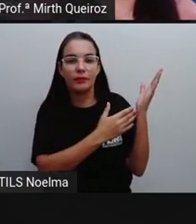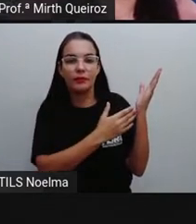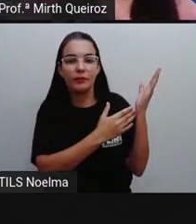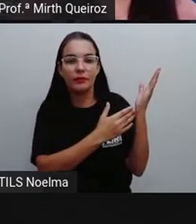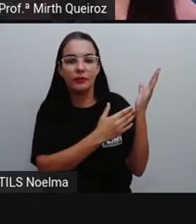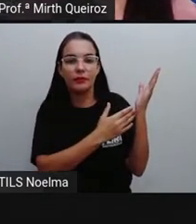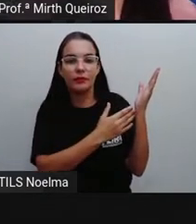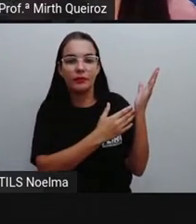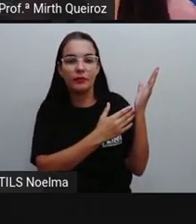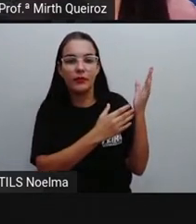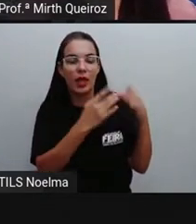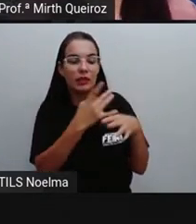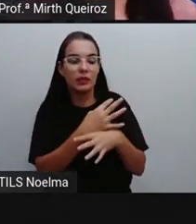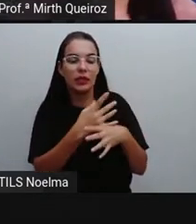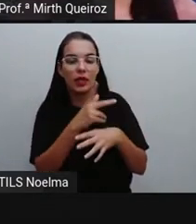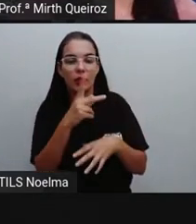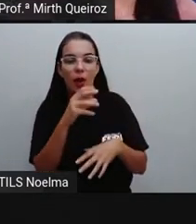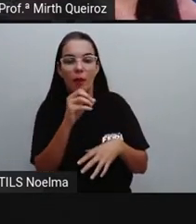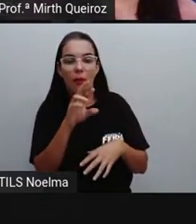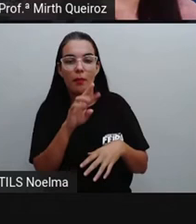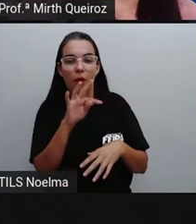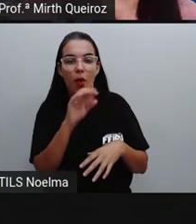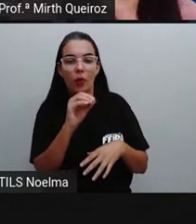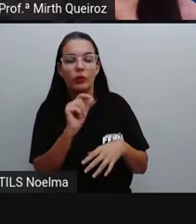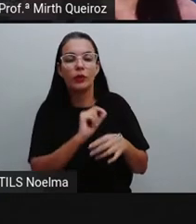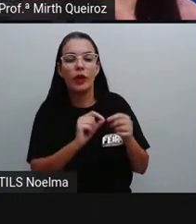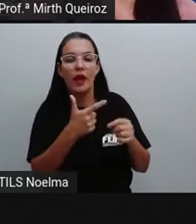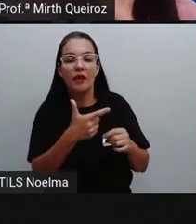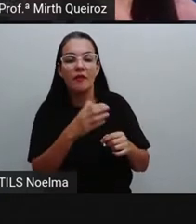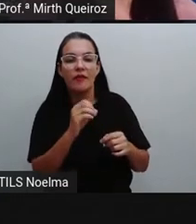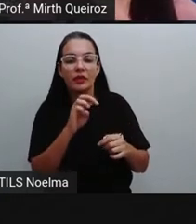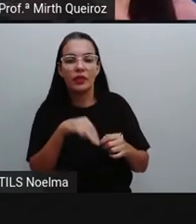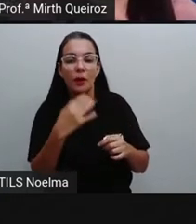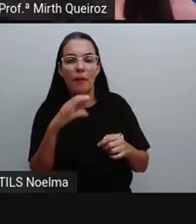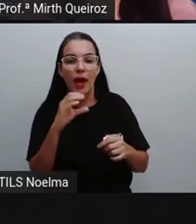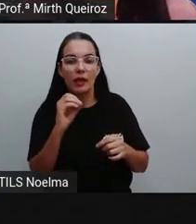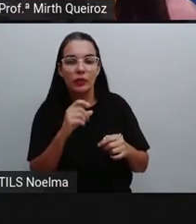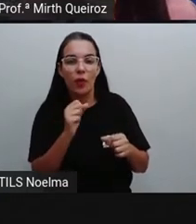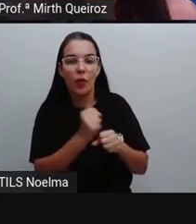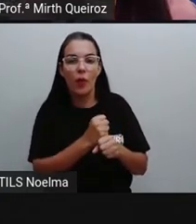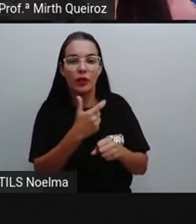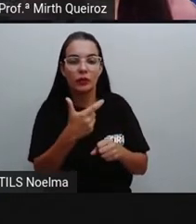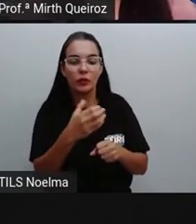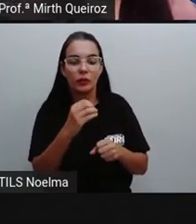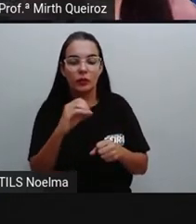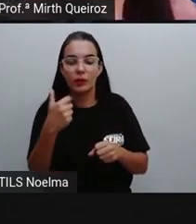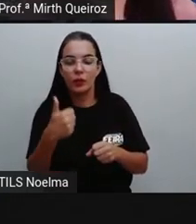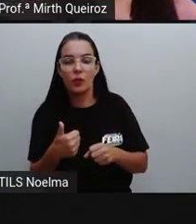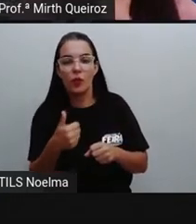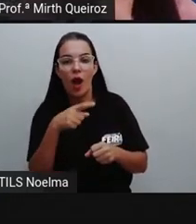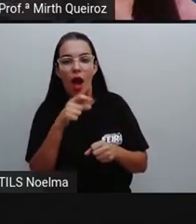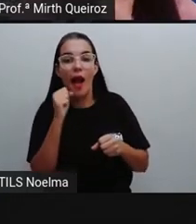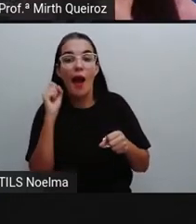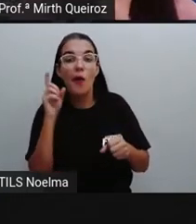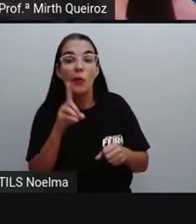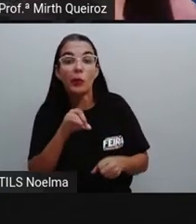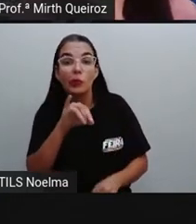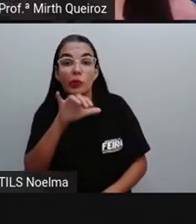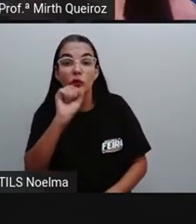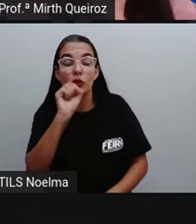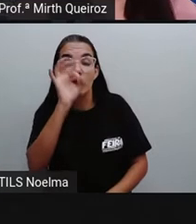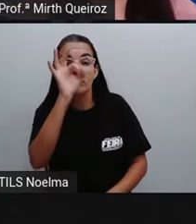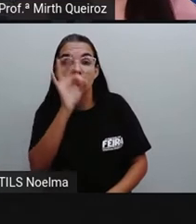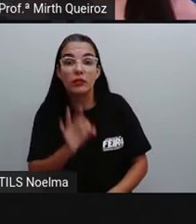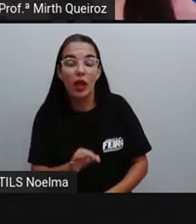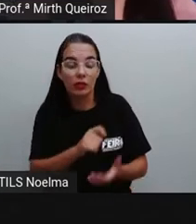Porto, o nome do local. 20 de março de 2001. É a data em que